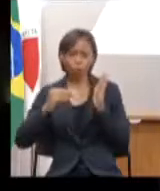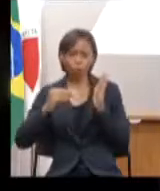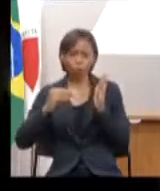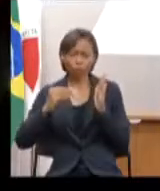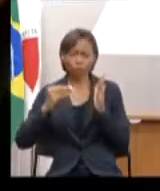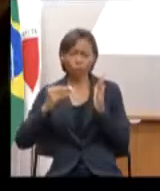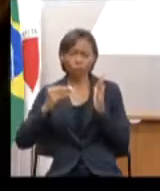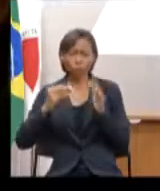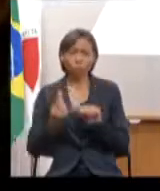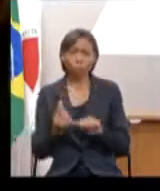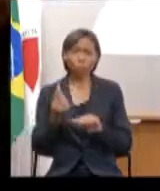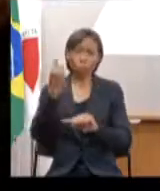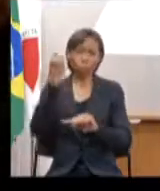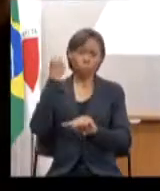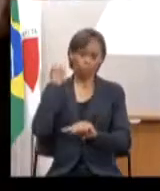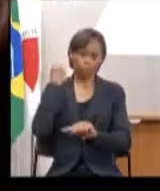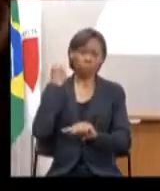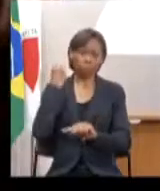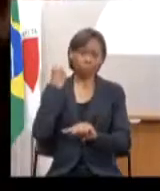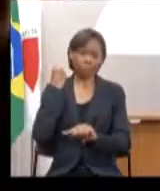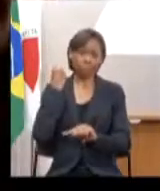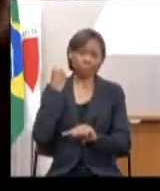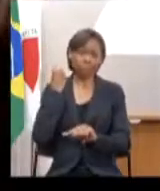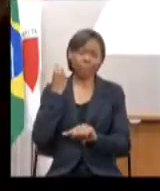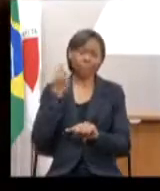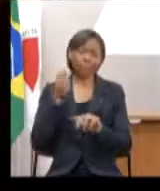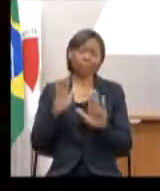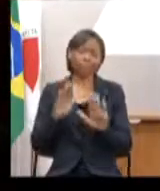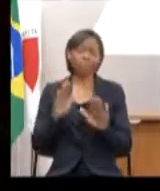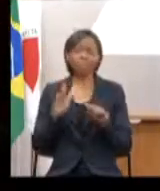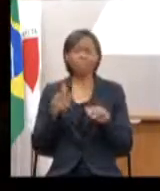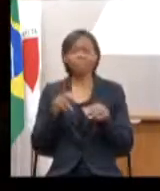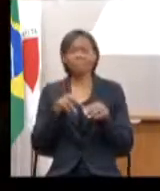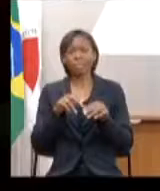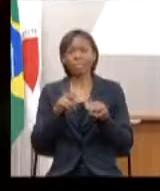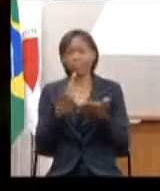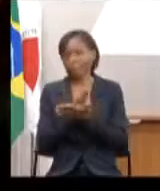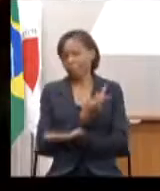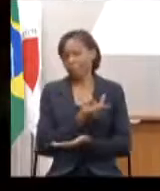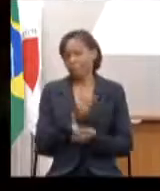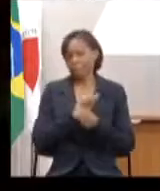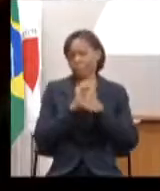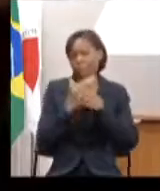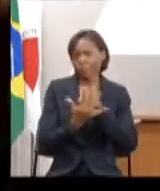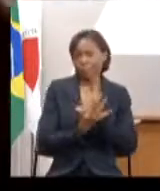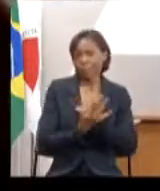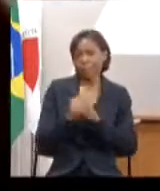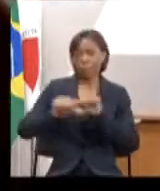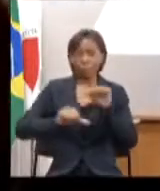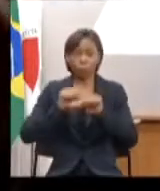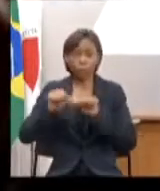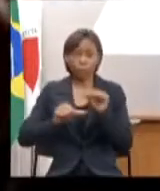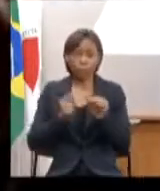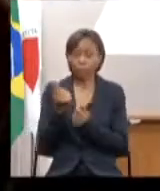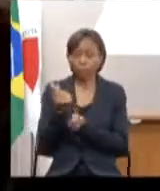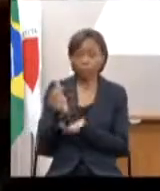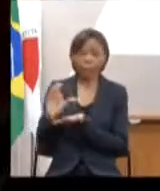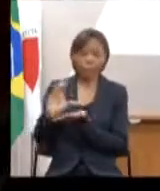no ano que tudo estaria profundamente modificado pela pandemia, pela alteração das receitas, pela